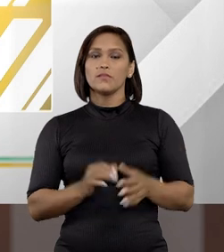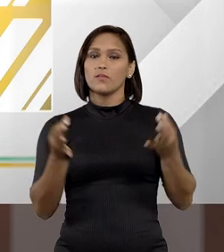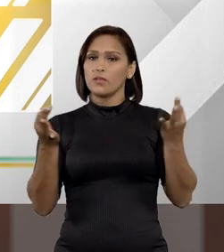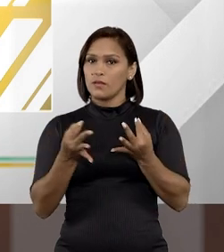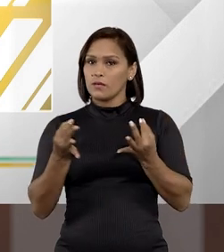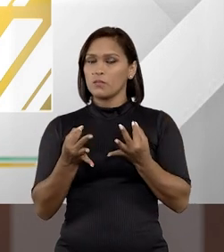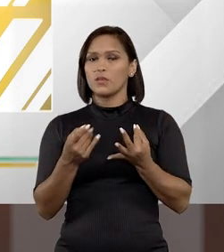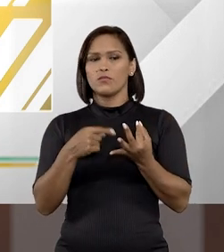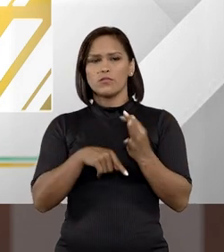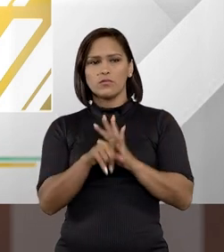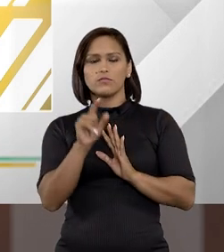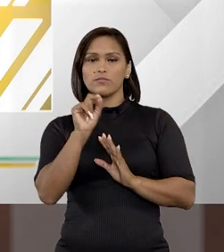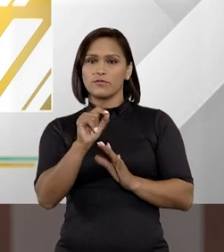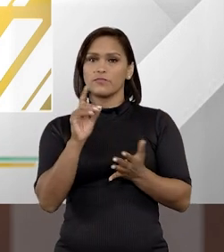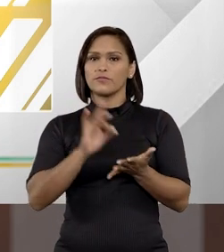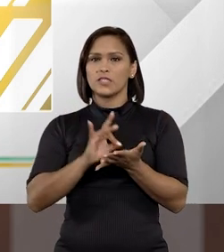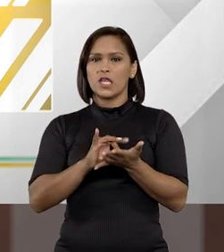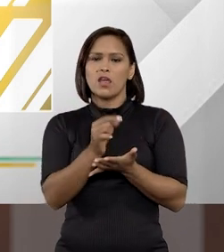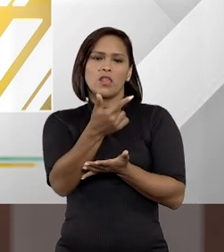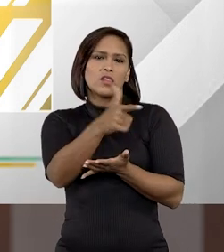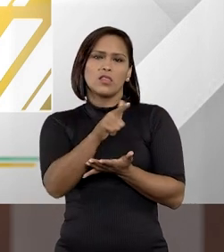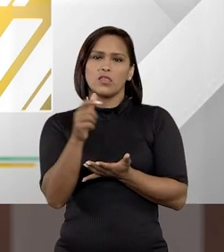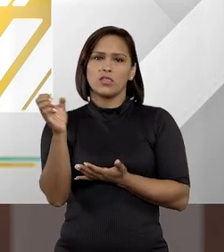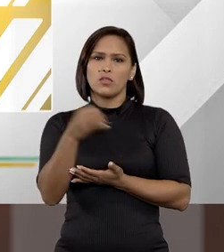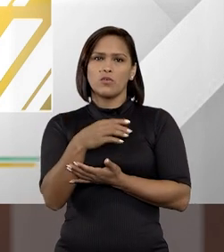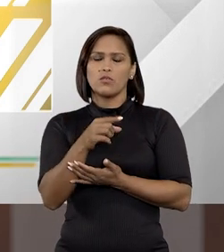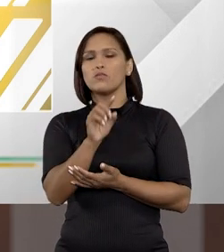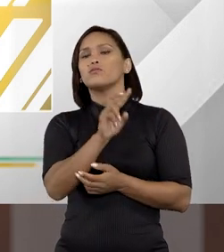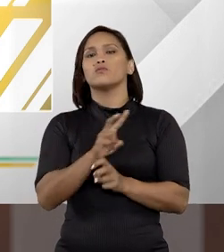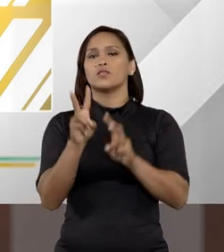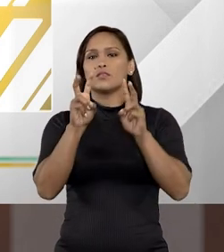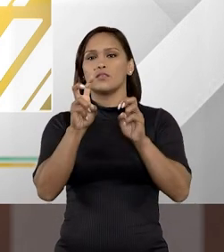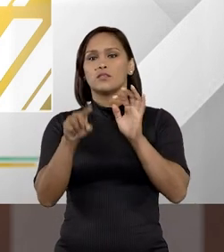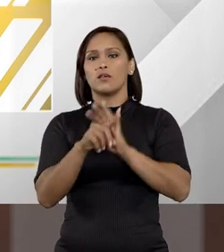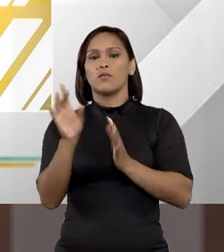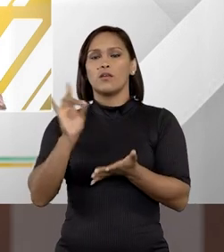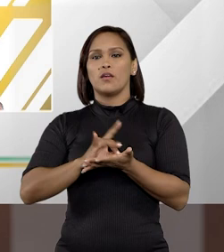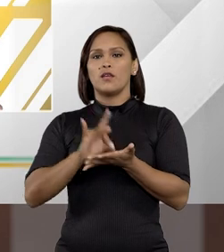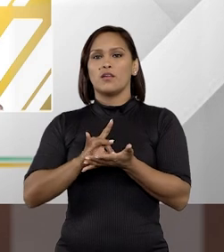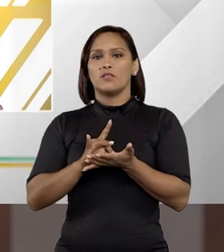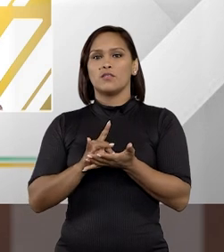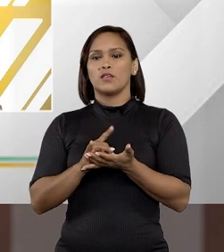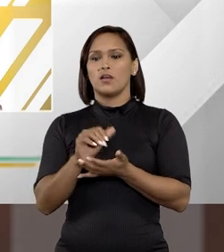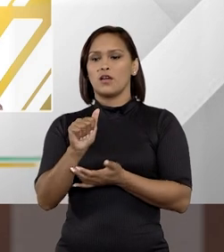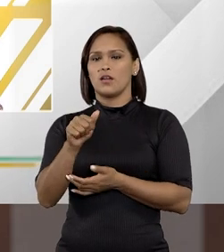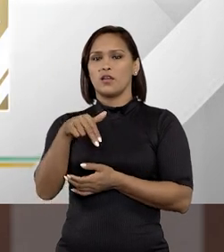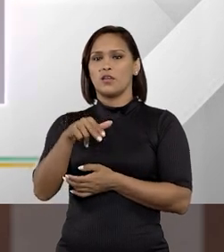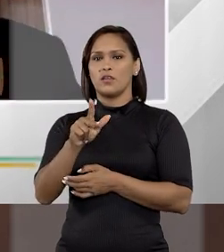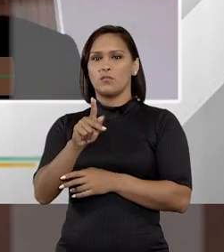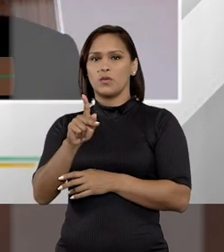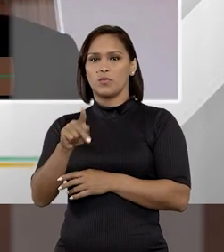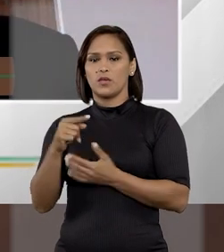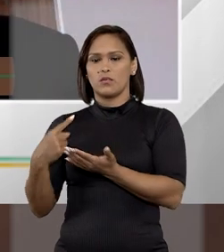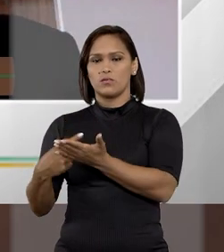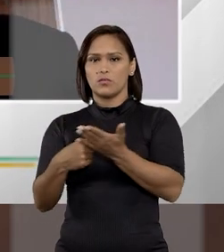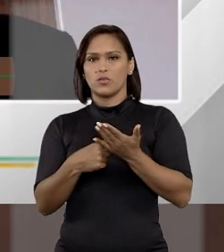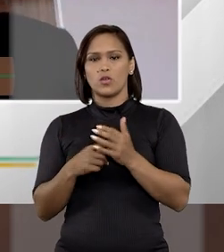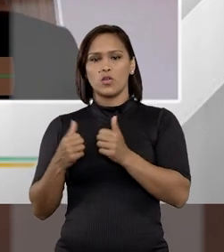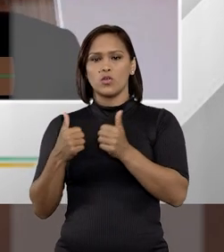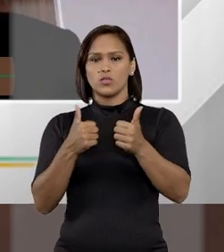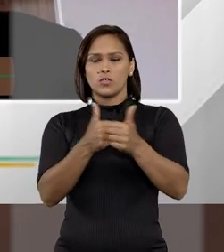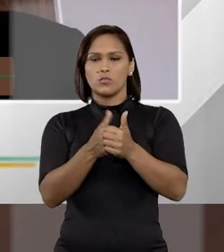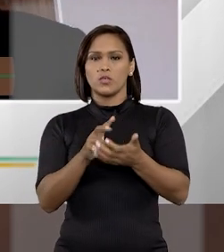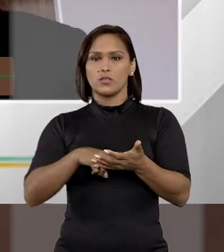Ah, perfeito, Tiago. É, de fato, não é uma novidade. Na verdade, o ANPP, né, o acordo de não